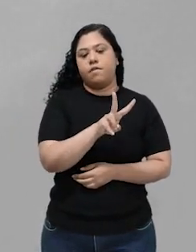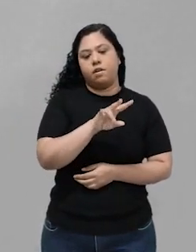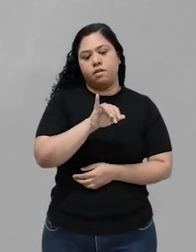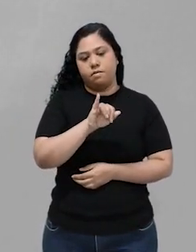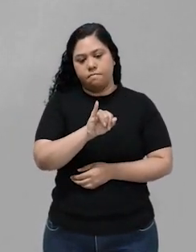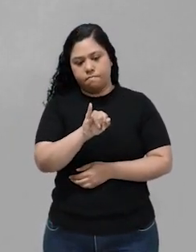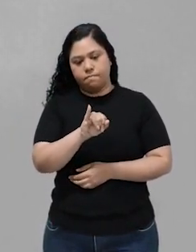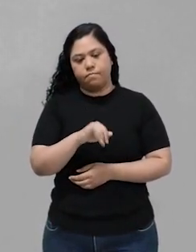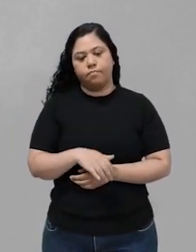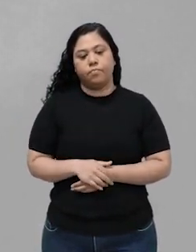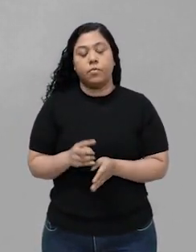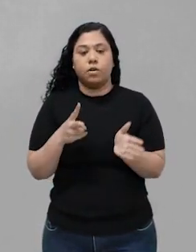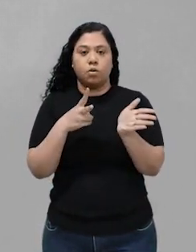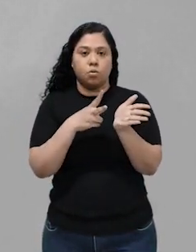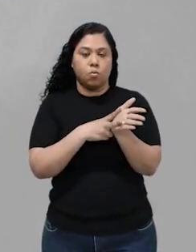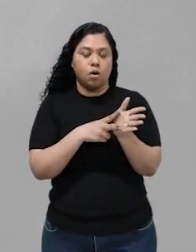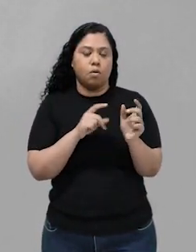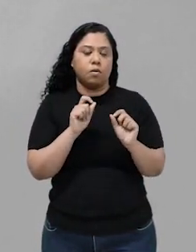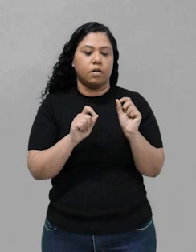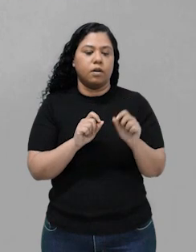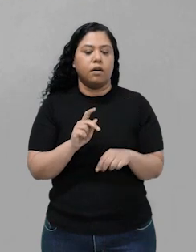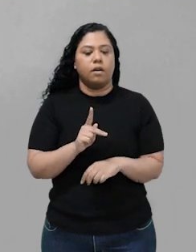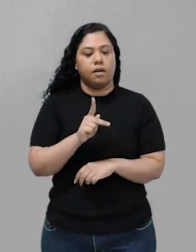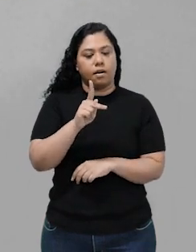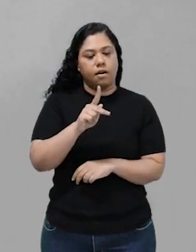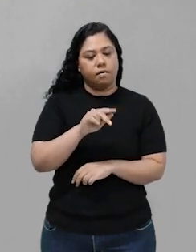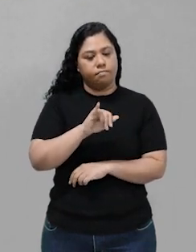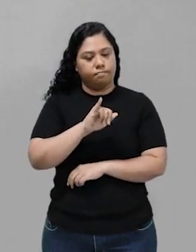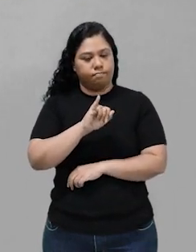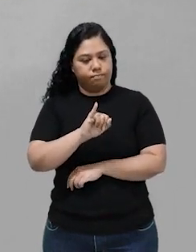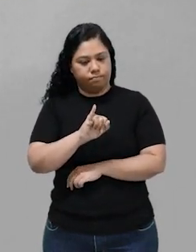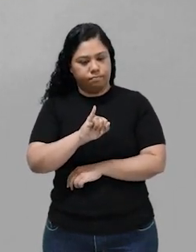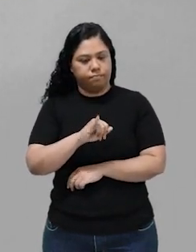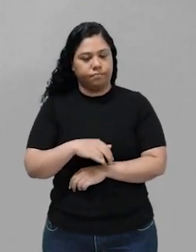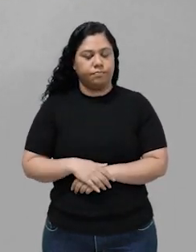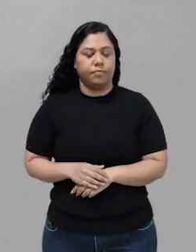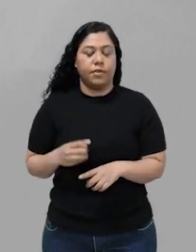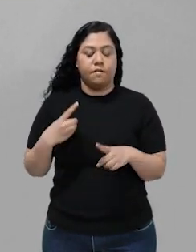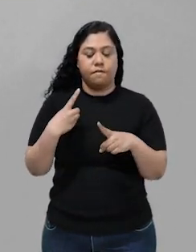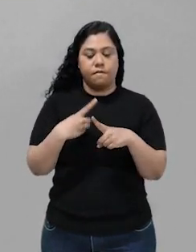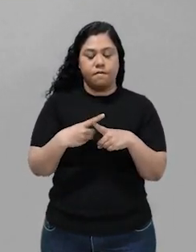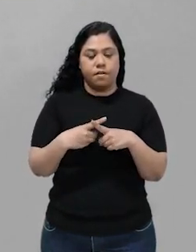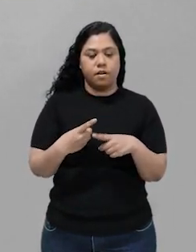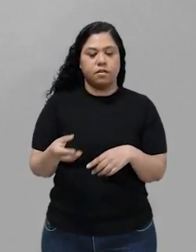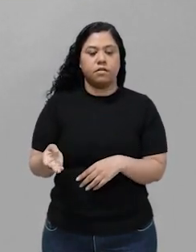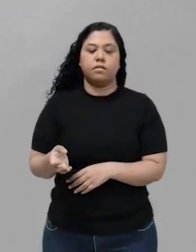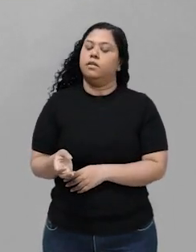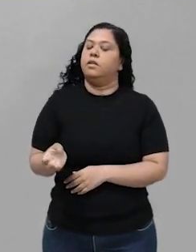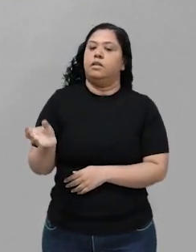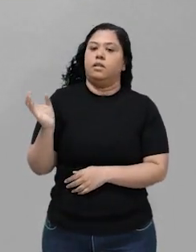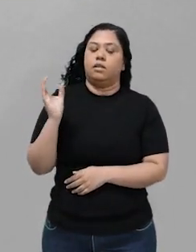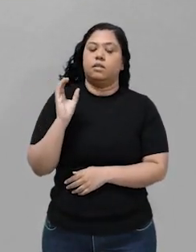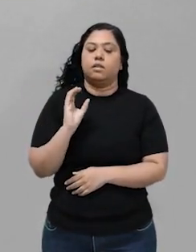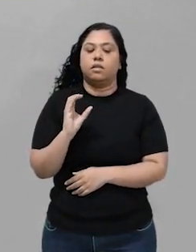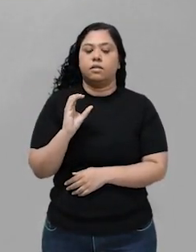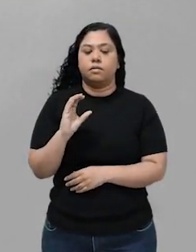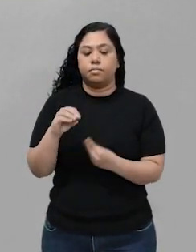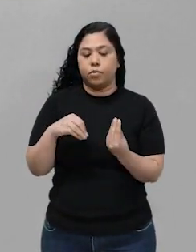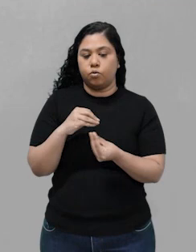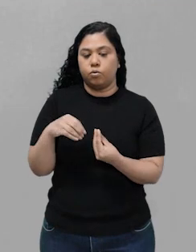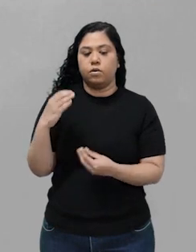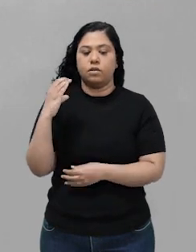turma. VI vai ser igual à constante inversa, vezes a concentração dos participantes,